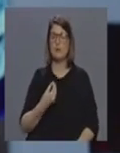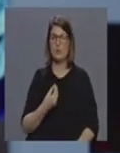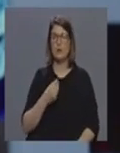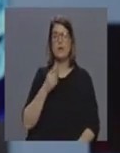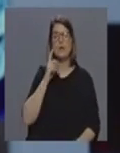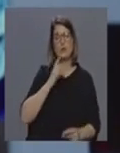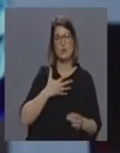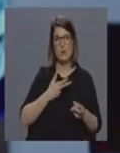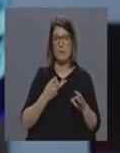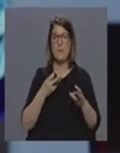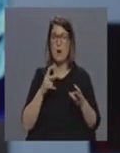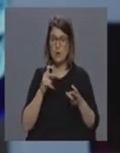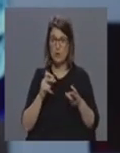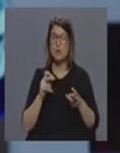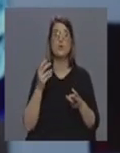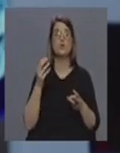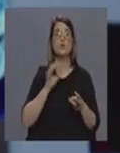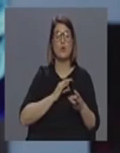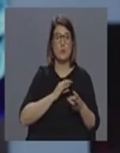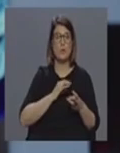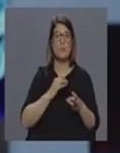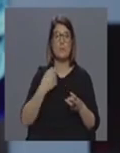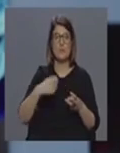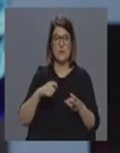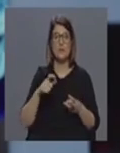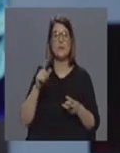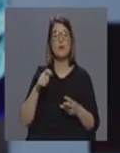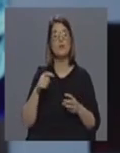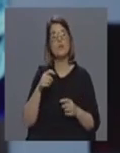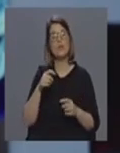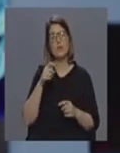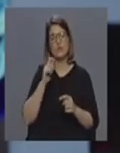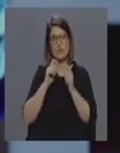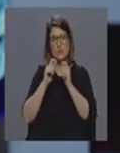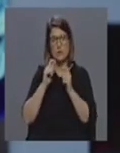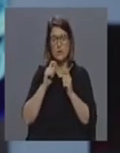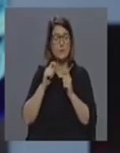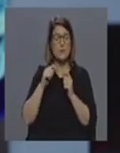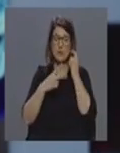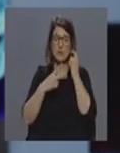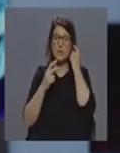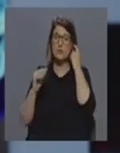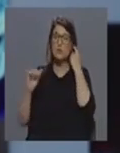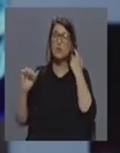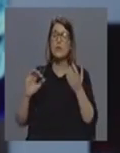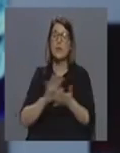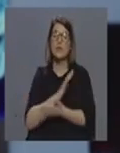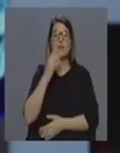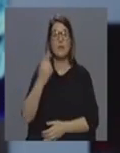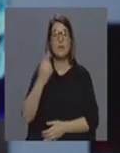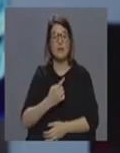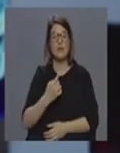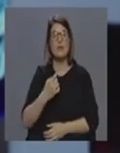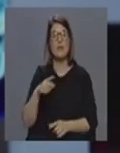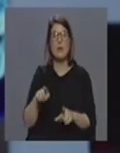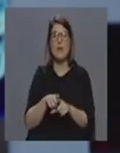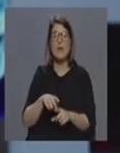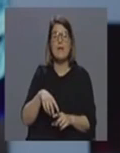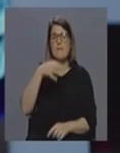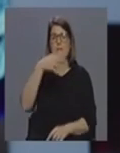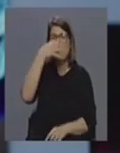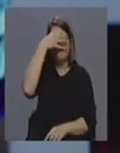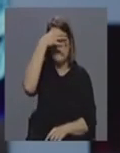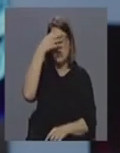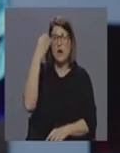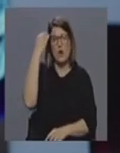presidente também ontem também no telejornal e no comunicado também do Conselho de Governo é efetivamente aqui este dever de cidadania e de cumprimento rigoroso das